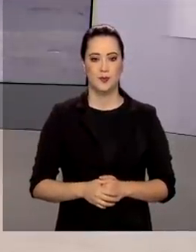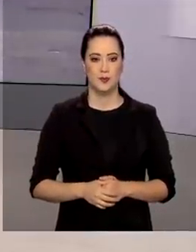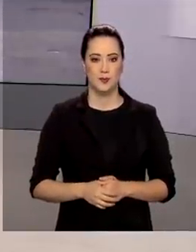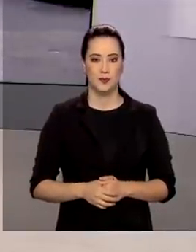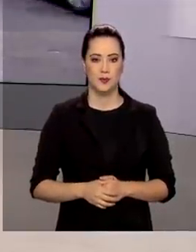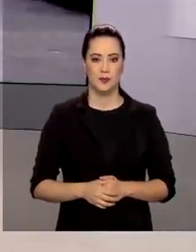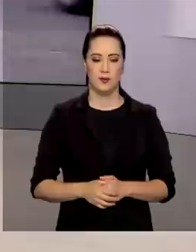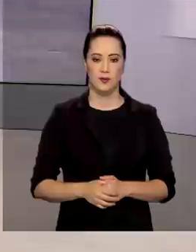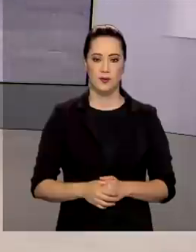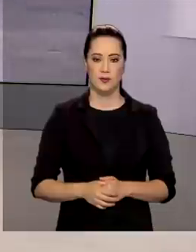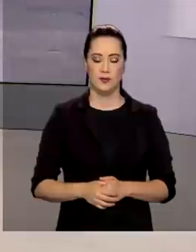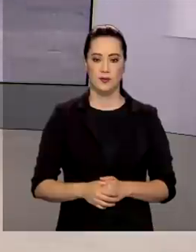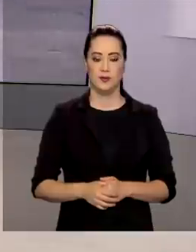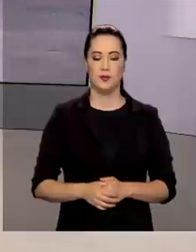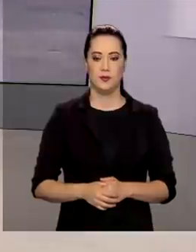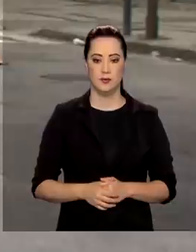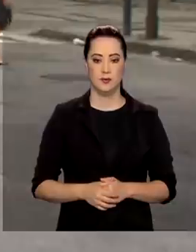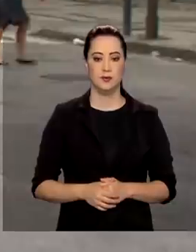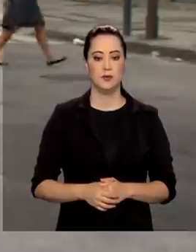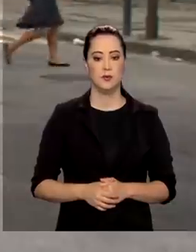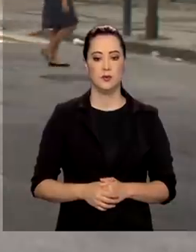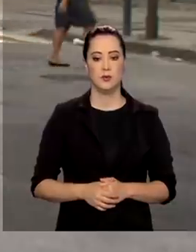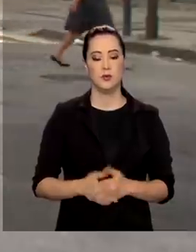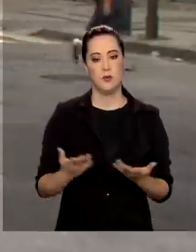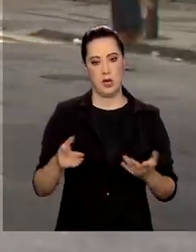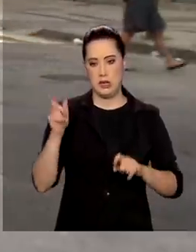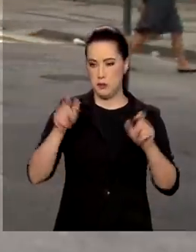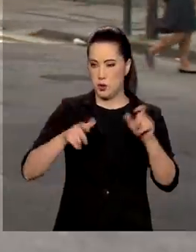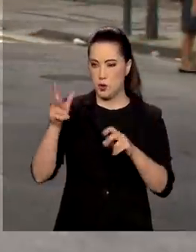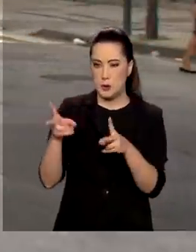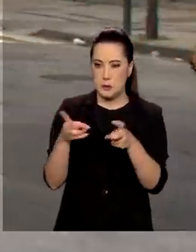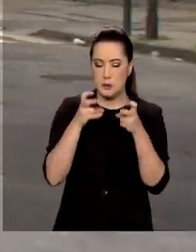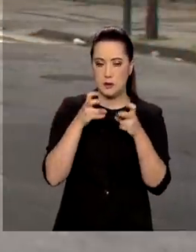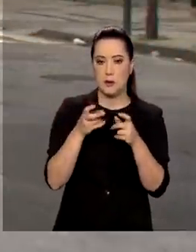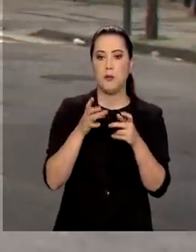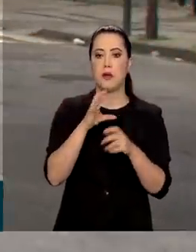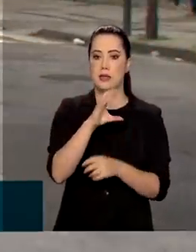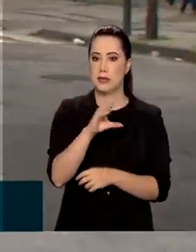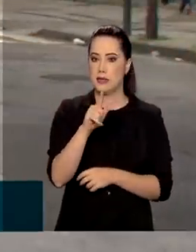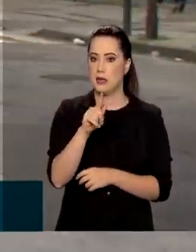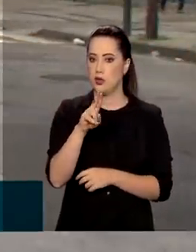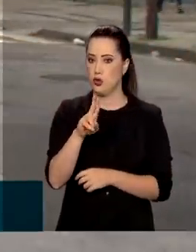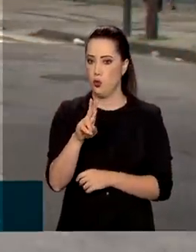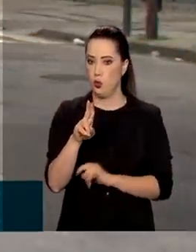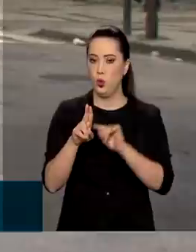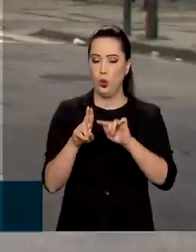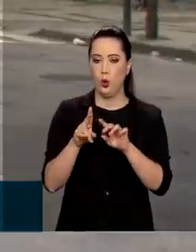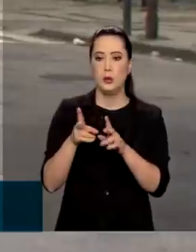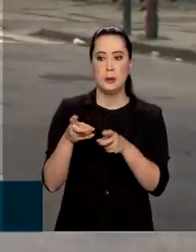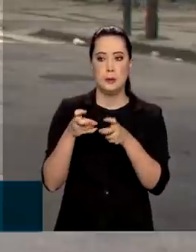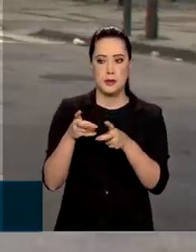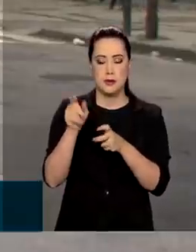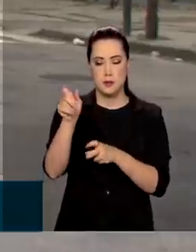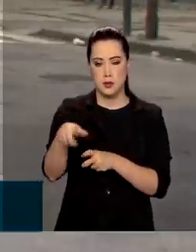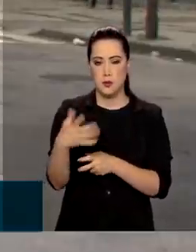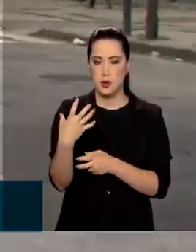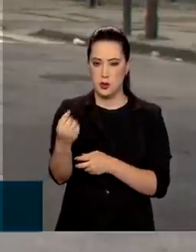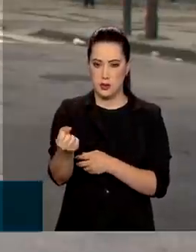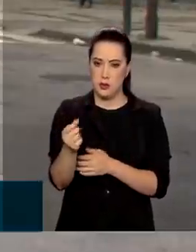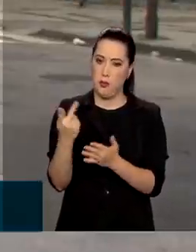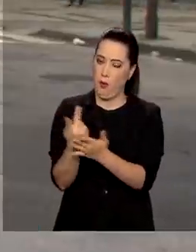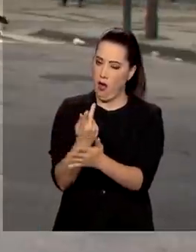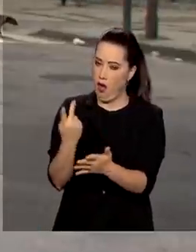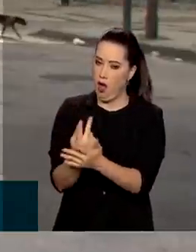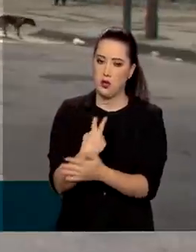Bom dia, Manuela. Essas pessoas foram identificadas pela Controladoria Geral da União e pelo Tribunal de Contas da